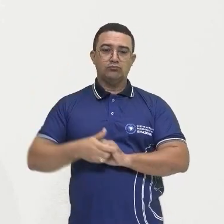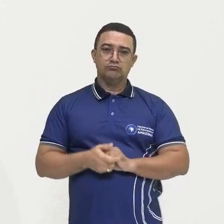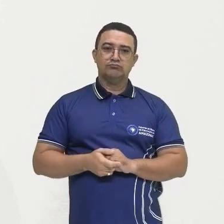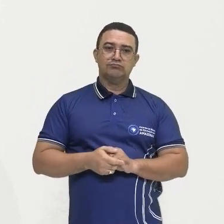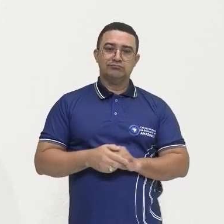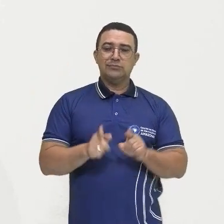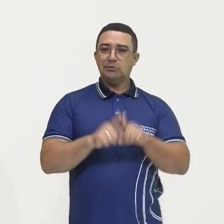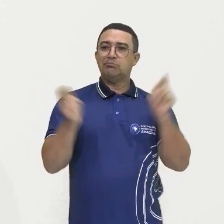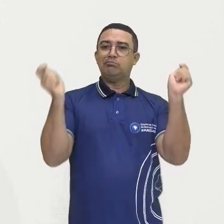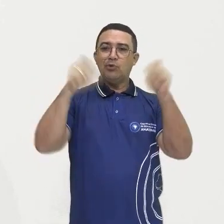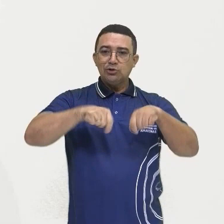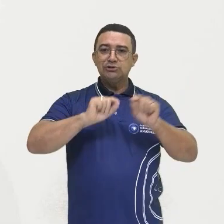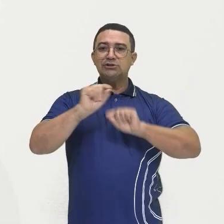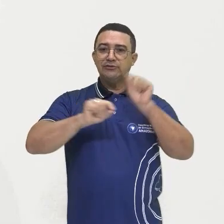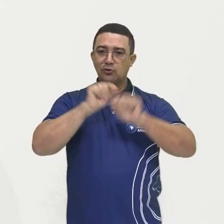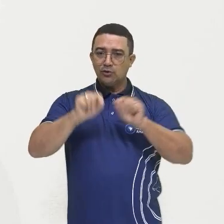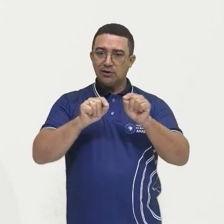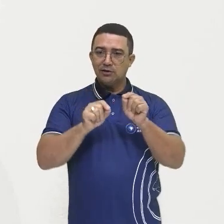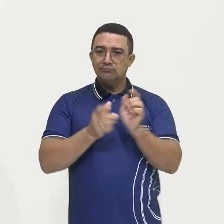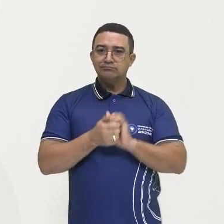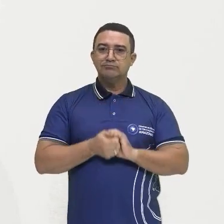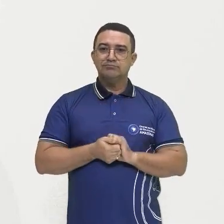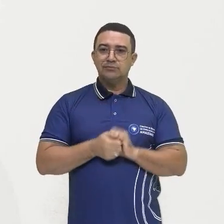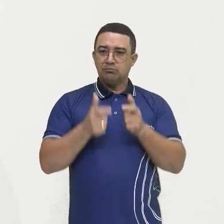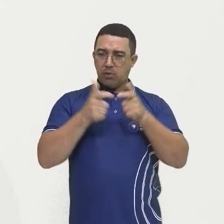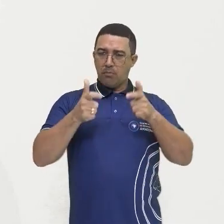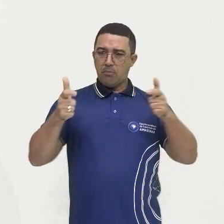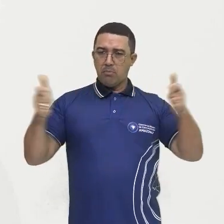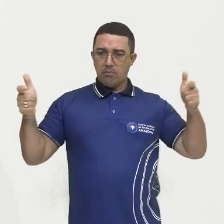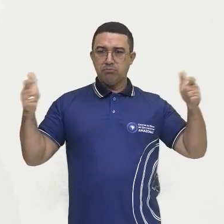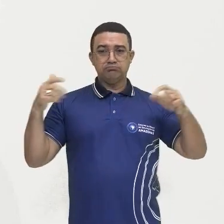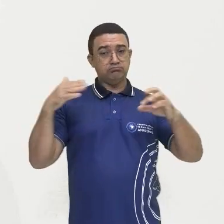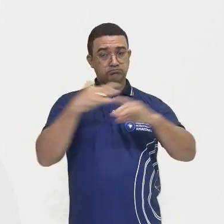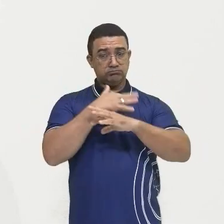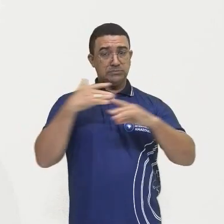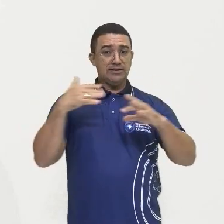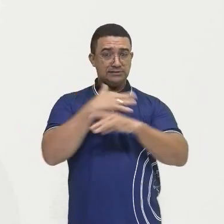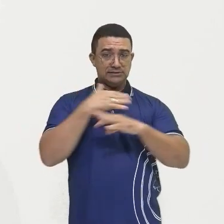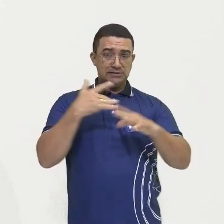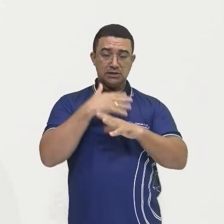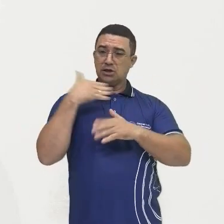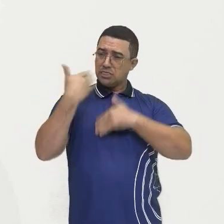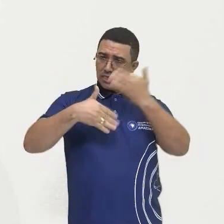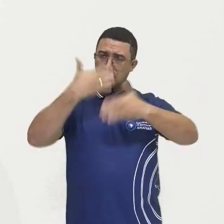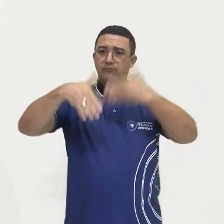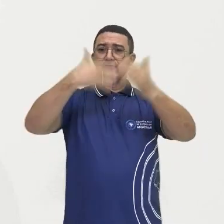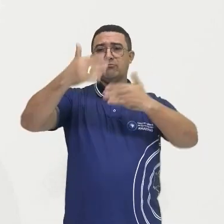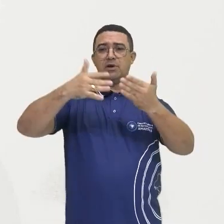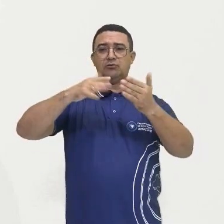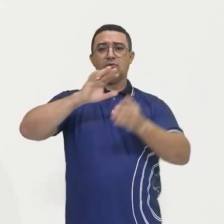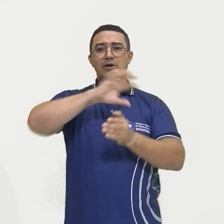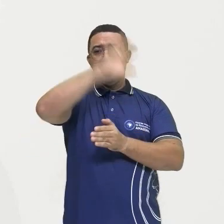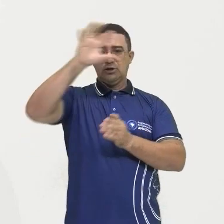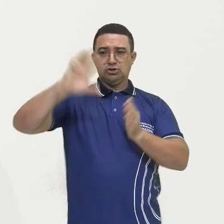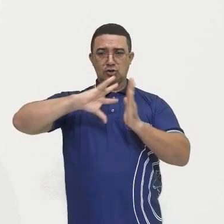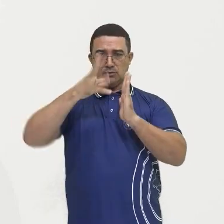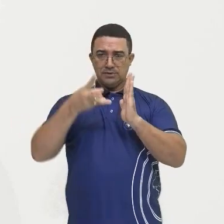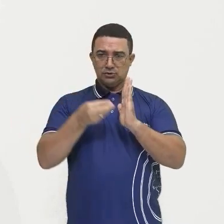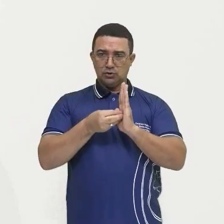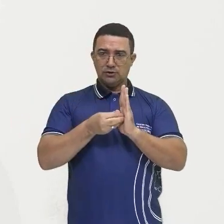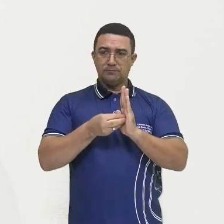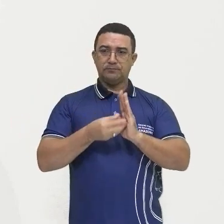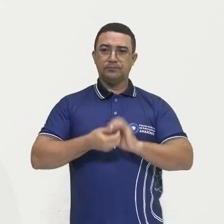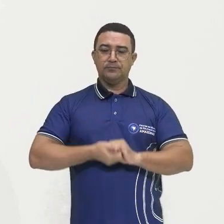possibilitando aí esse crescimento, né? Aí o desenvolvimento da Amazônia.